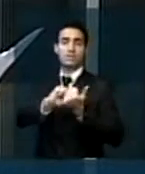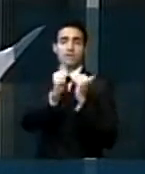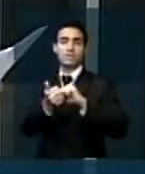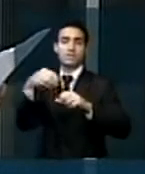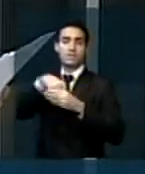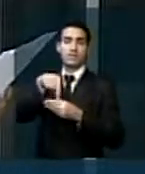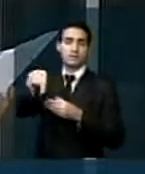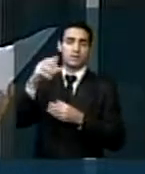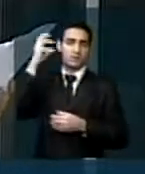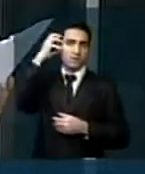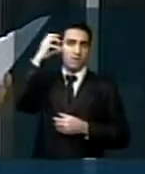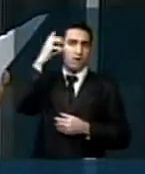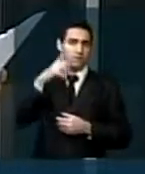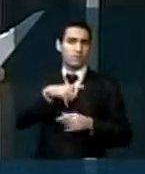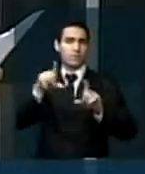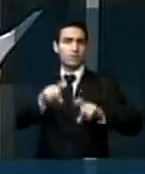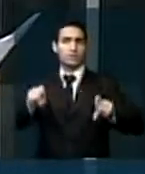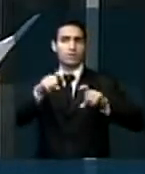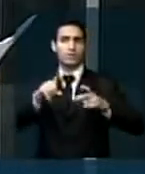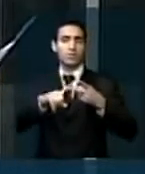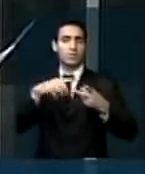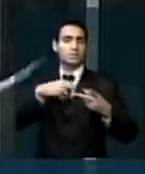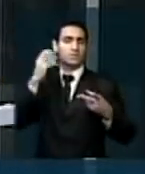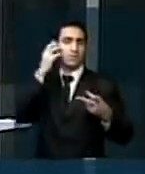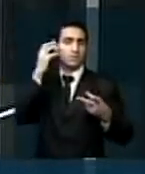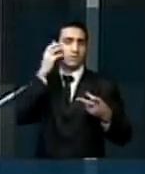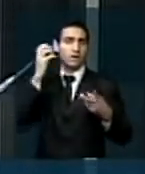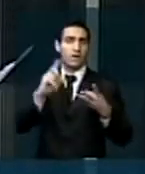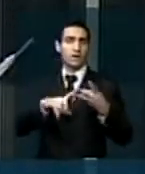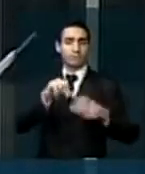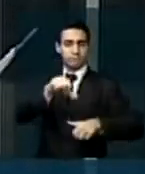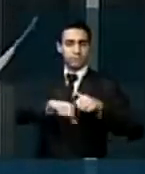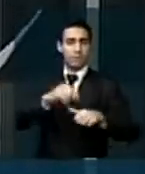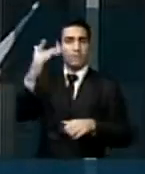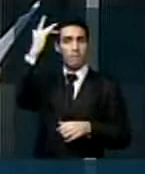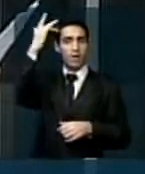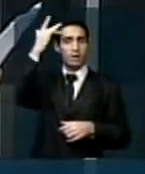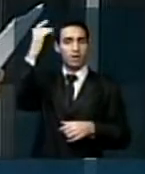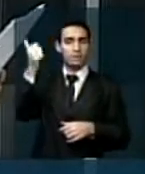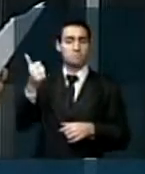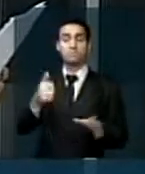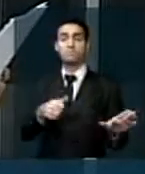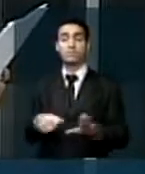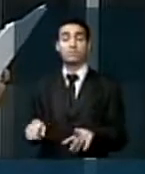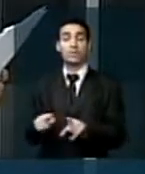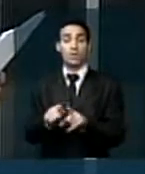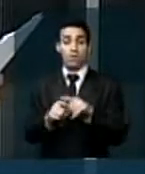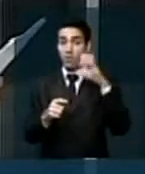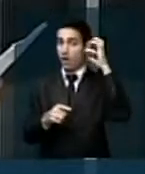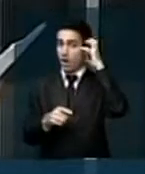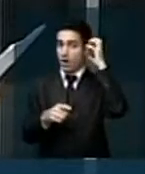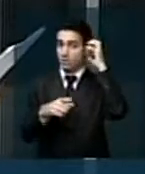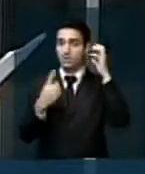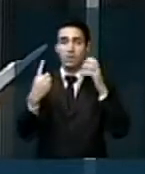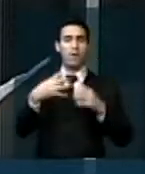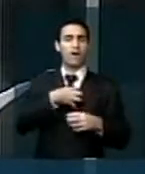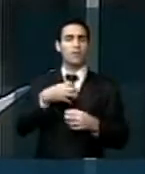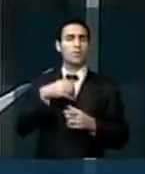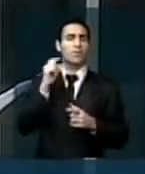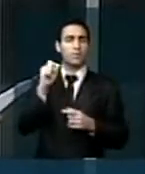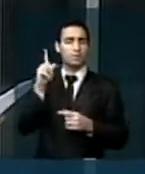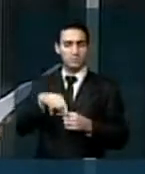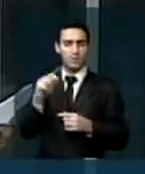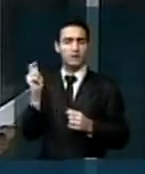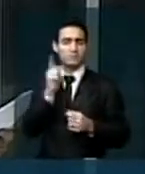comunicação, como computadores e celulares, se modernizando, portanto. O rádio tem uma peculiaridade muito marcante, que é a